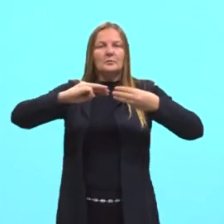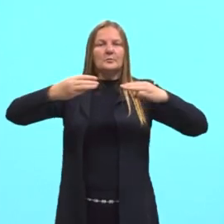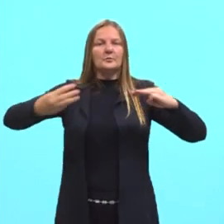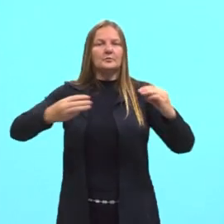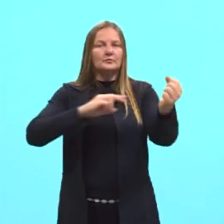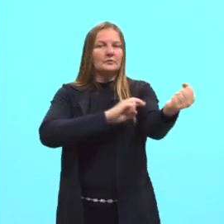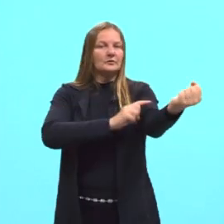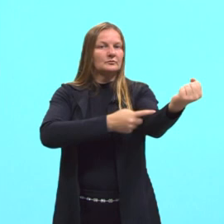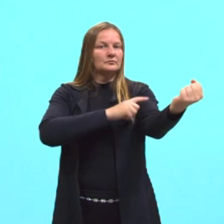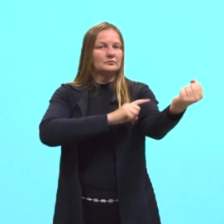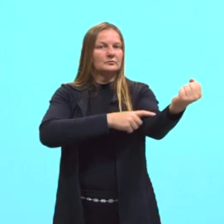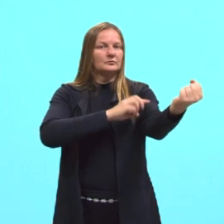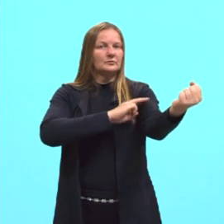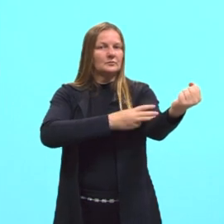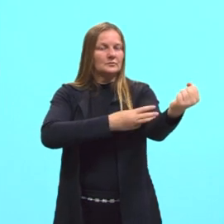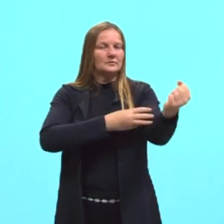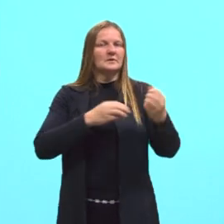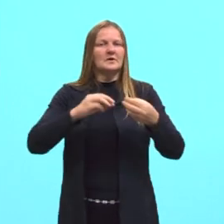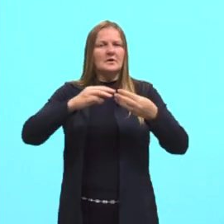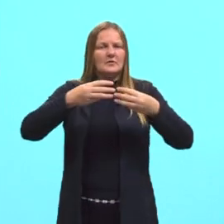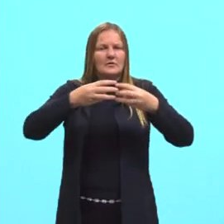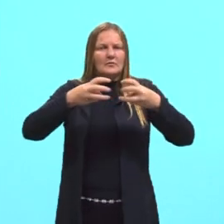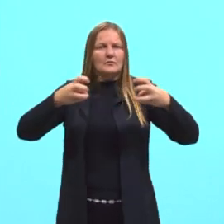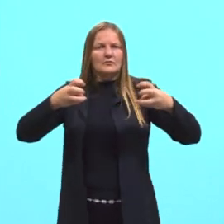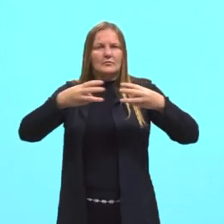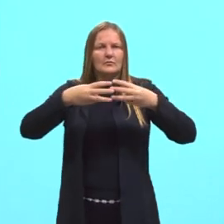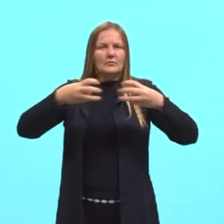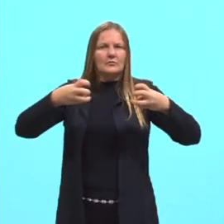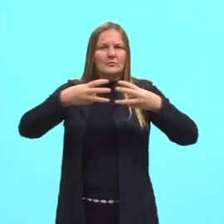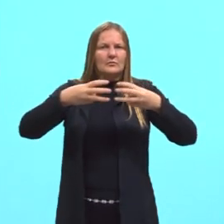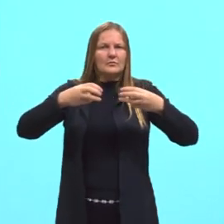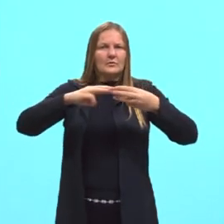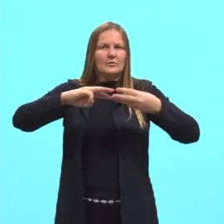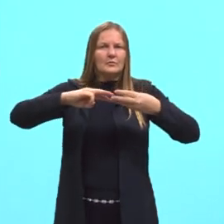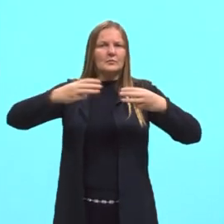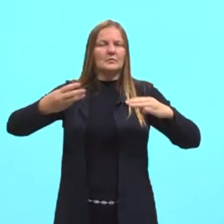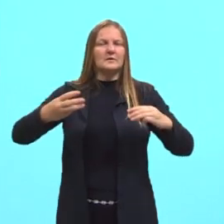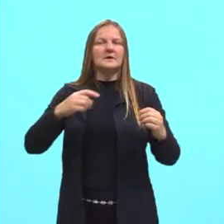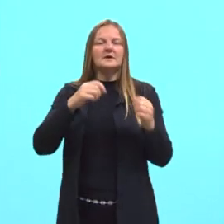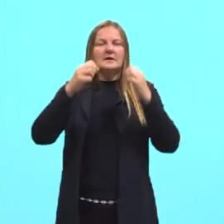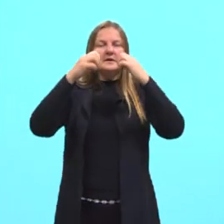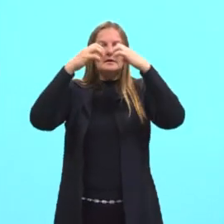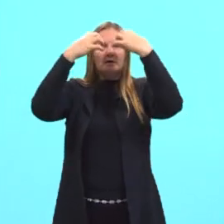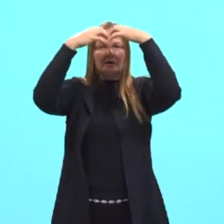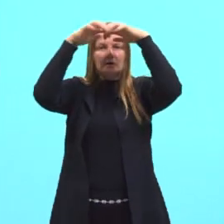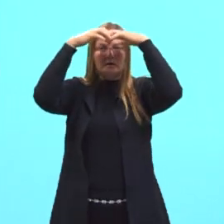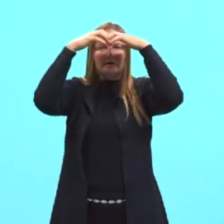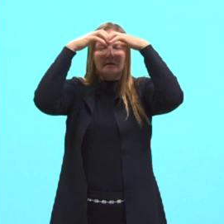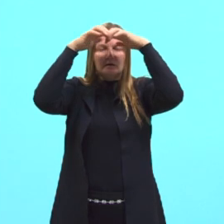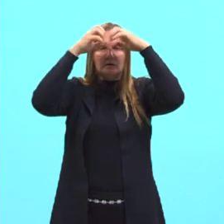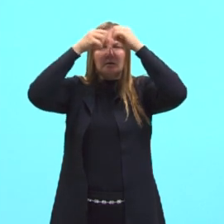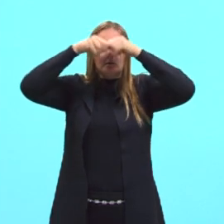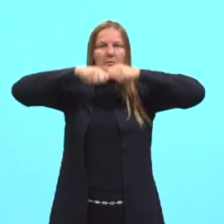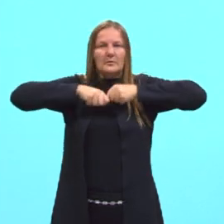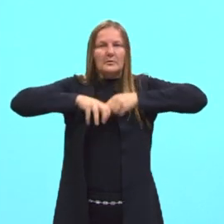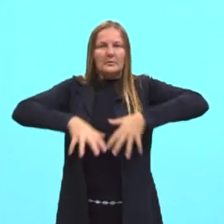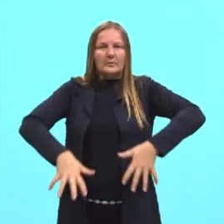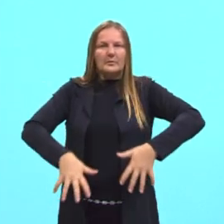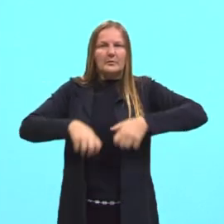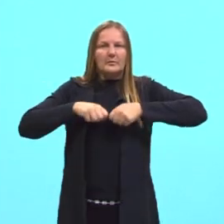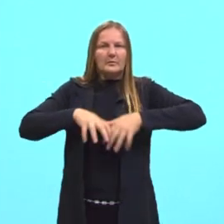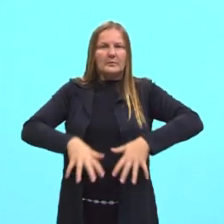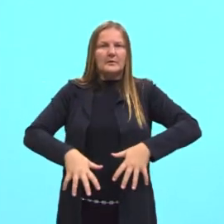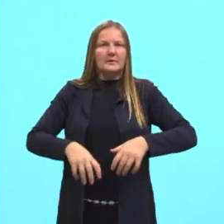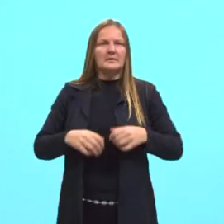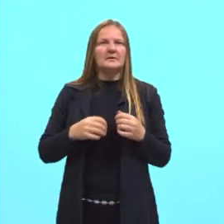que é feito de fibras que contraem. O tecido nervoso, que consiste de células com